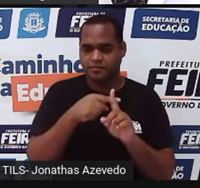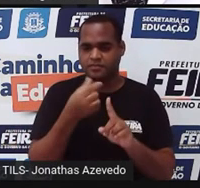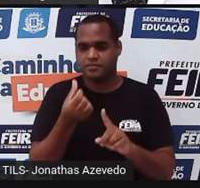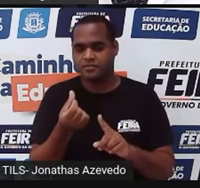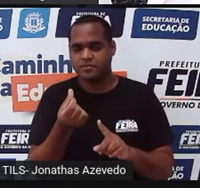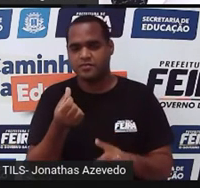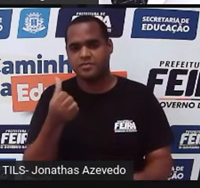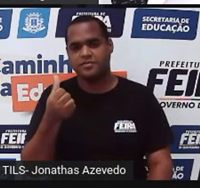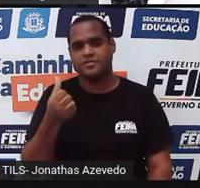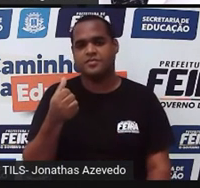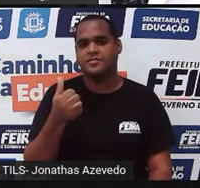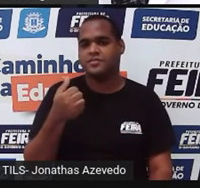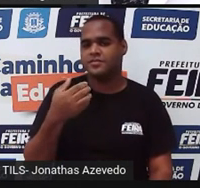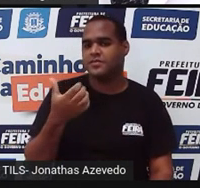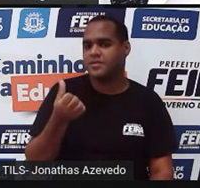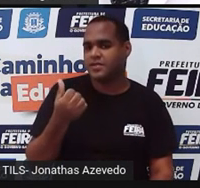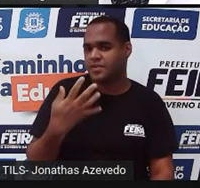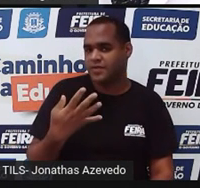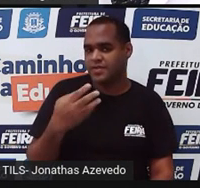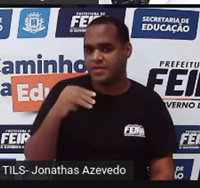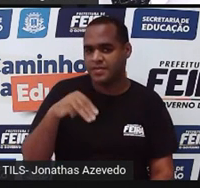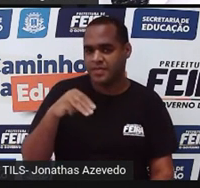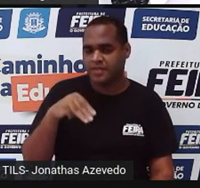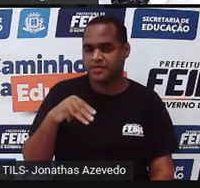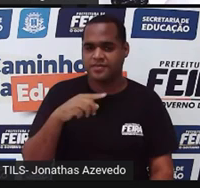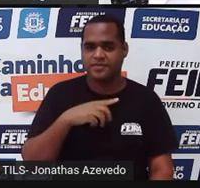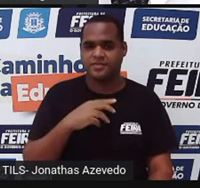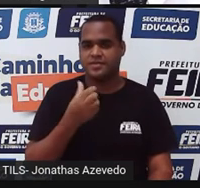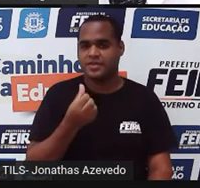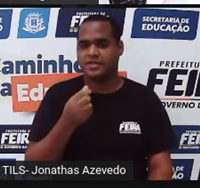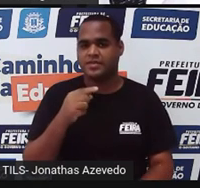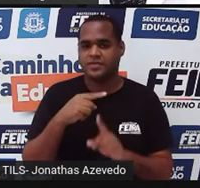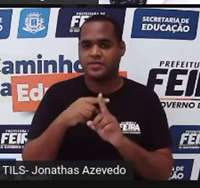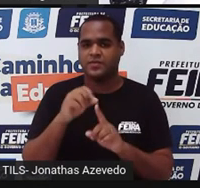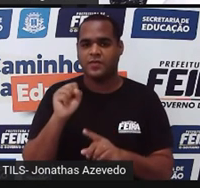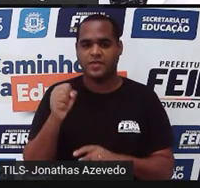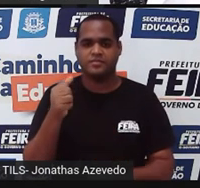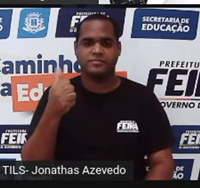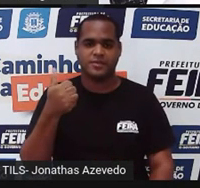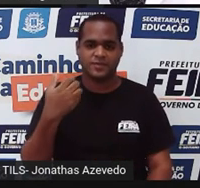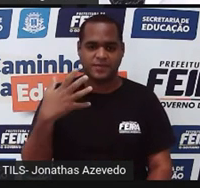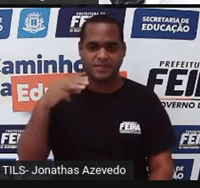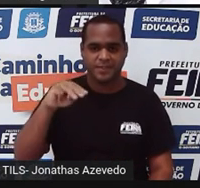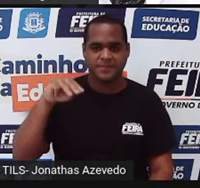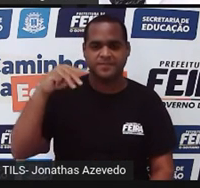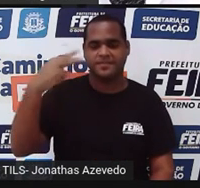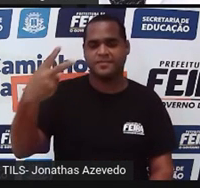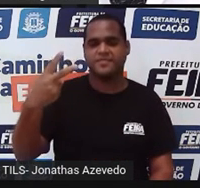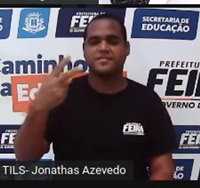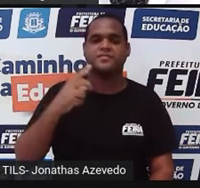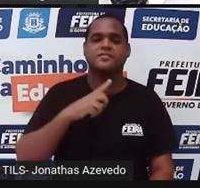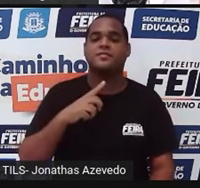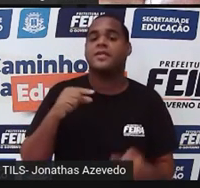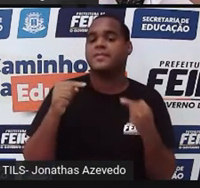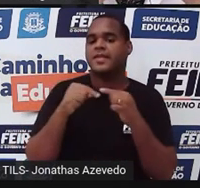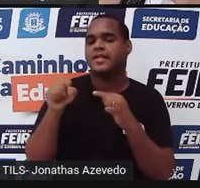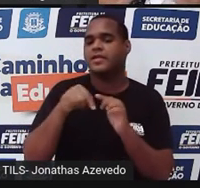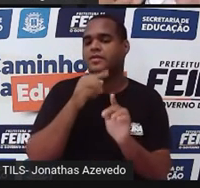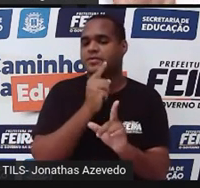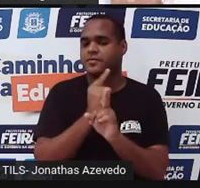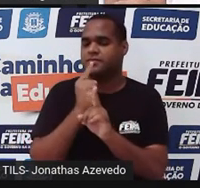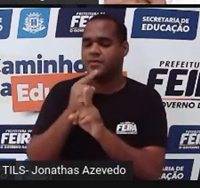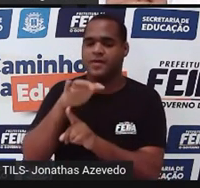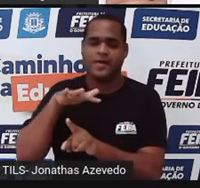metros quadrados. Tá bom? Então, a gente tem aí a área da sala. Então, o que é que a gente já fez até aqui? A gente já achou a área de cada